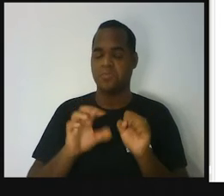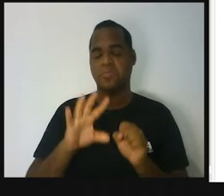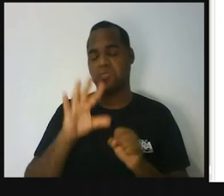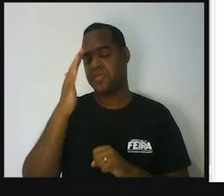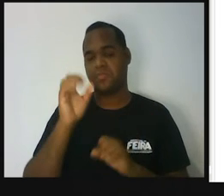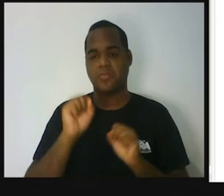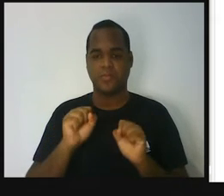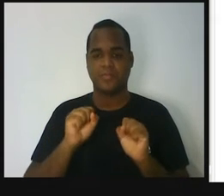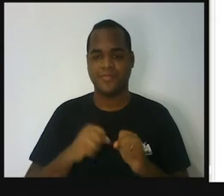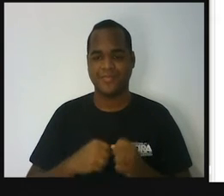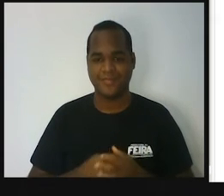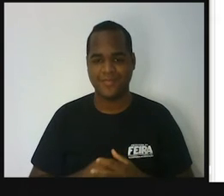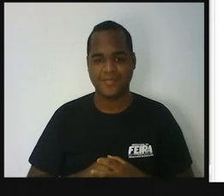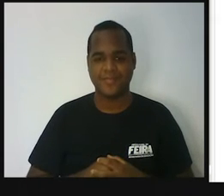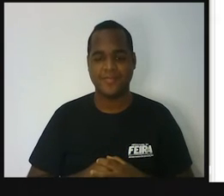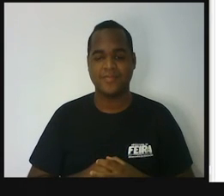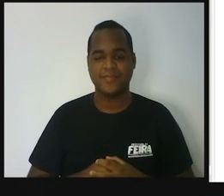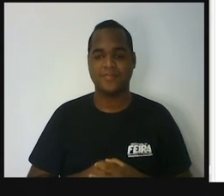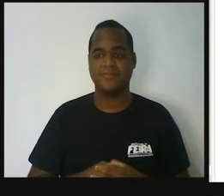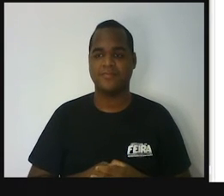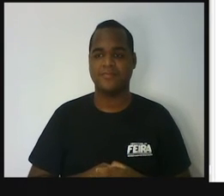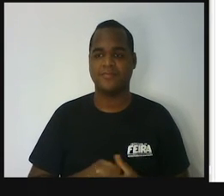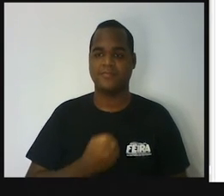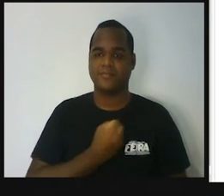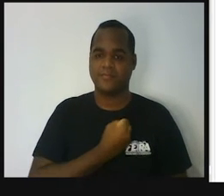É o número oito.